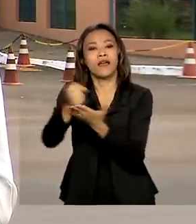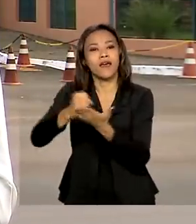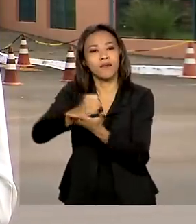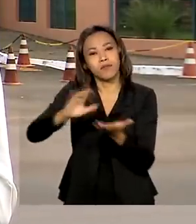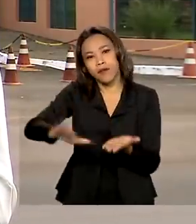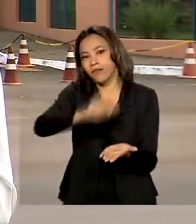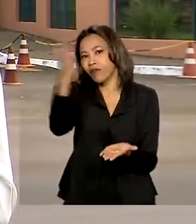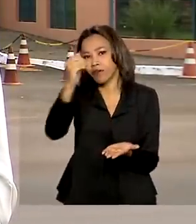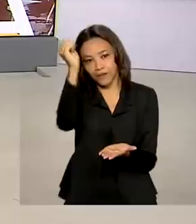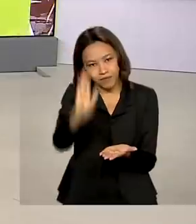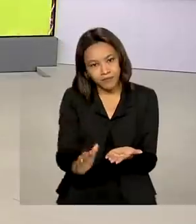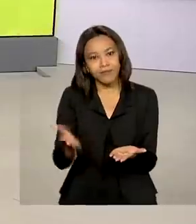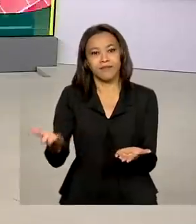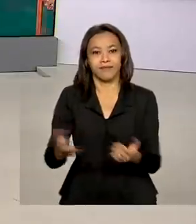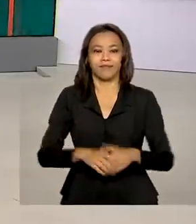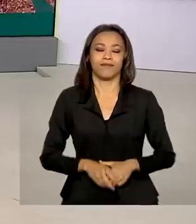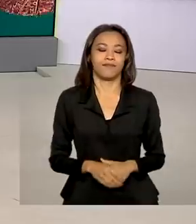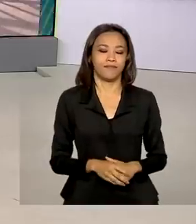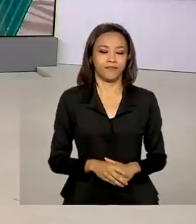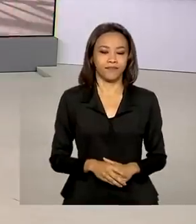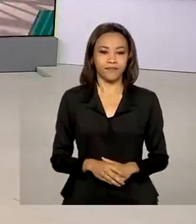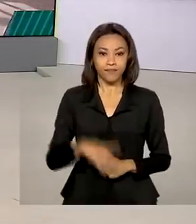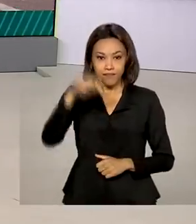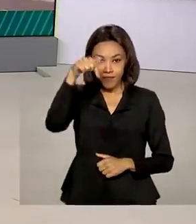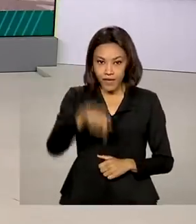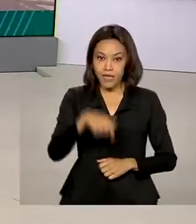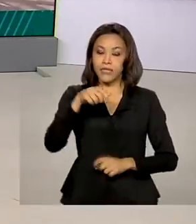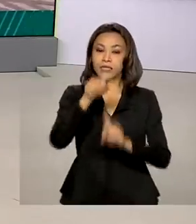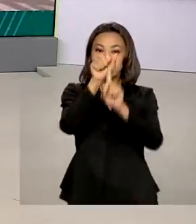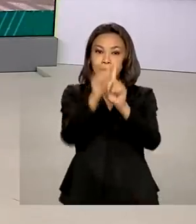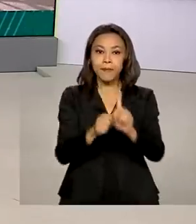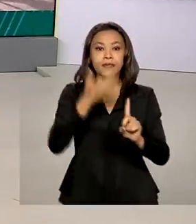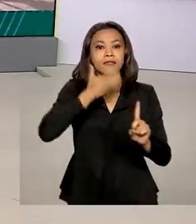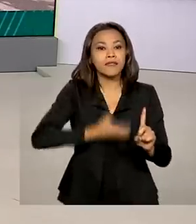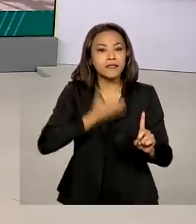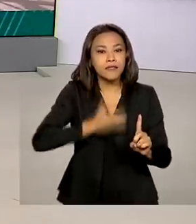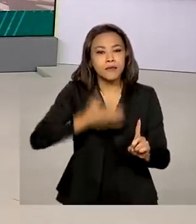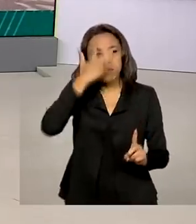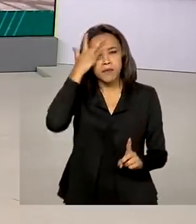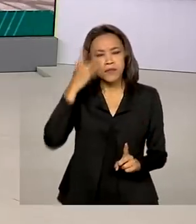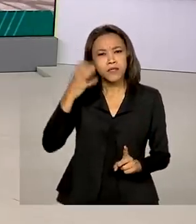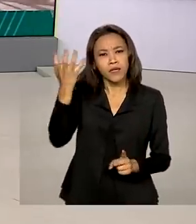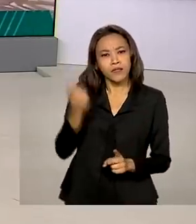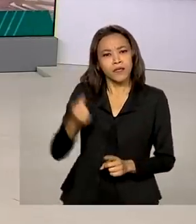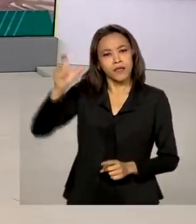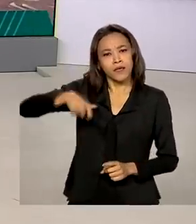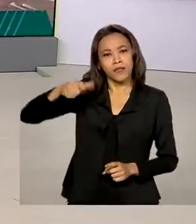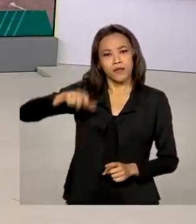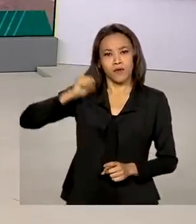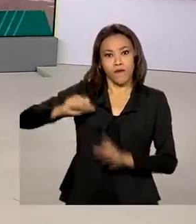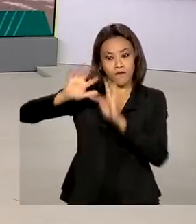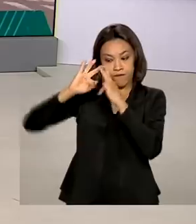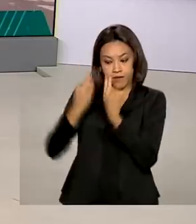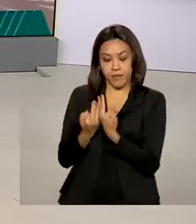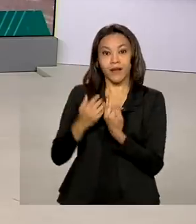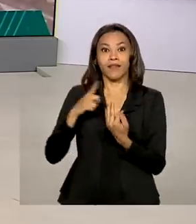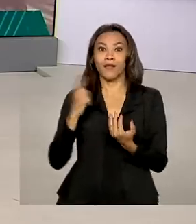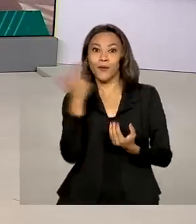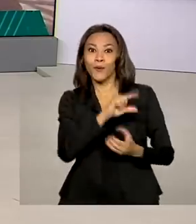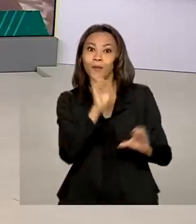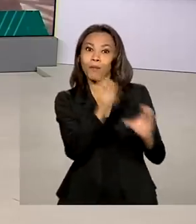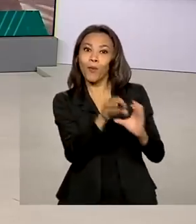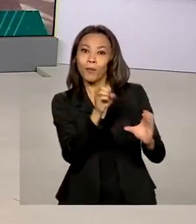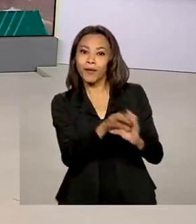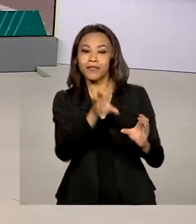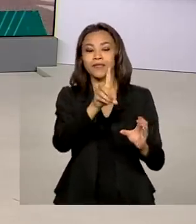produzidos aqui. A partir deste mês de dezembro, beneficiários do Bolsa Família passam a receber pela poupança social